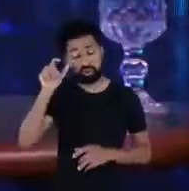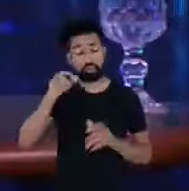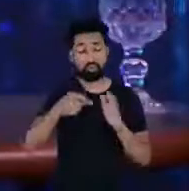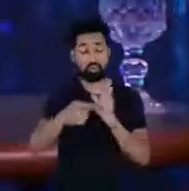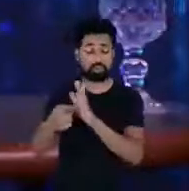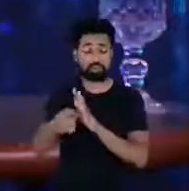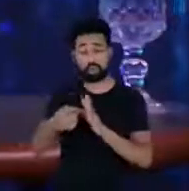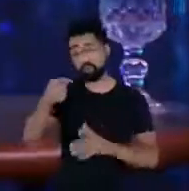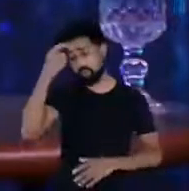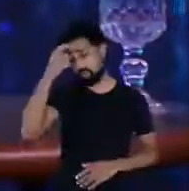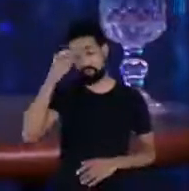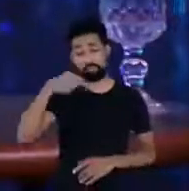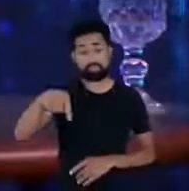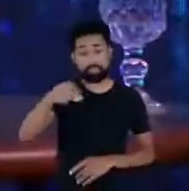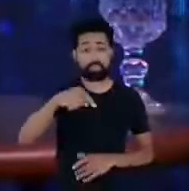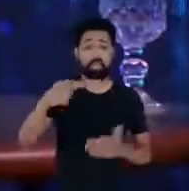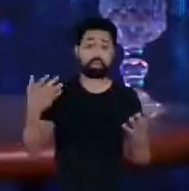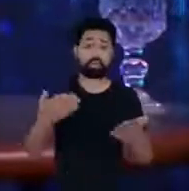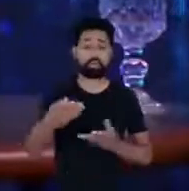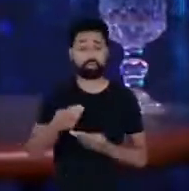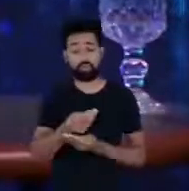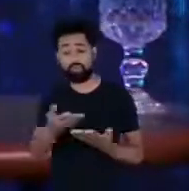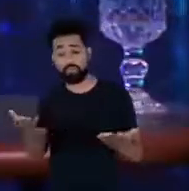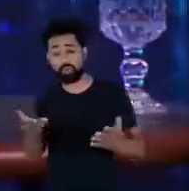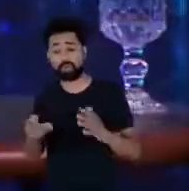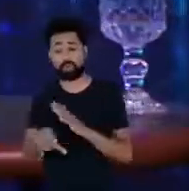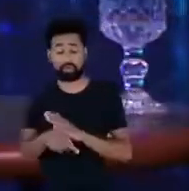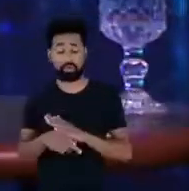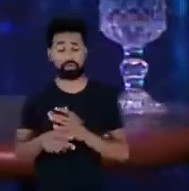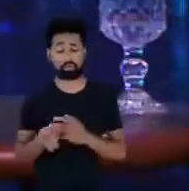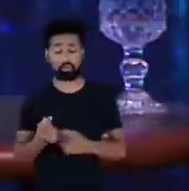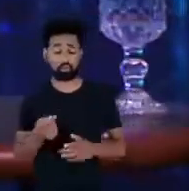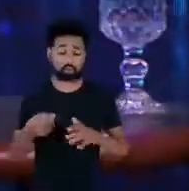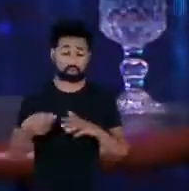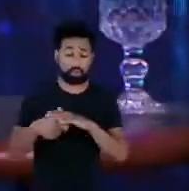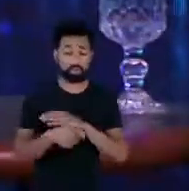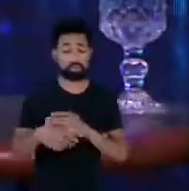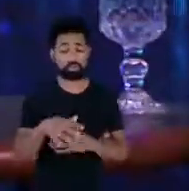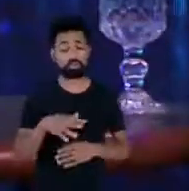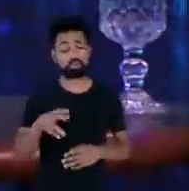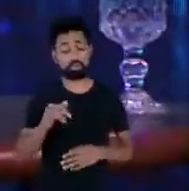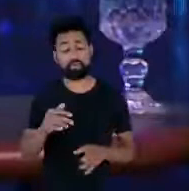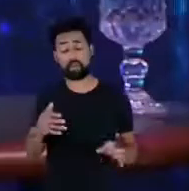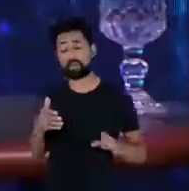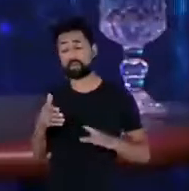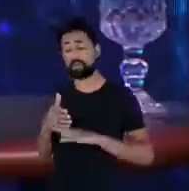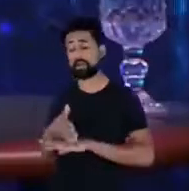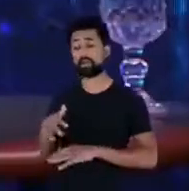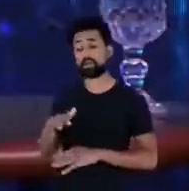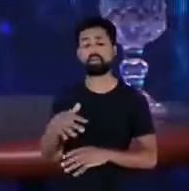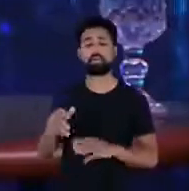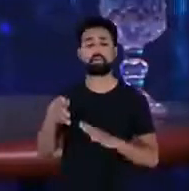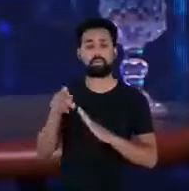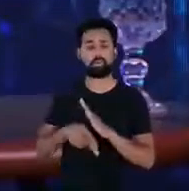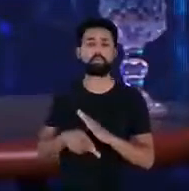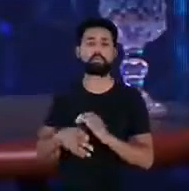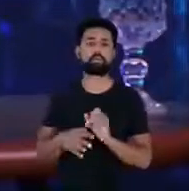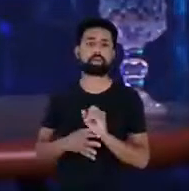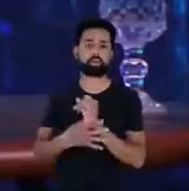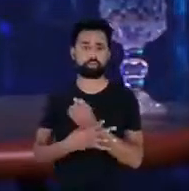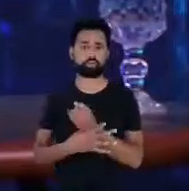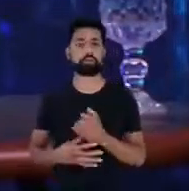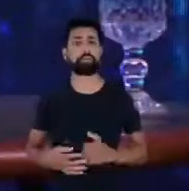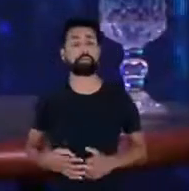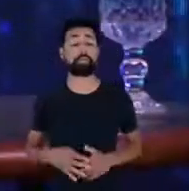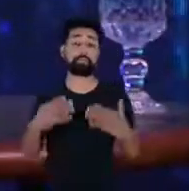que hoje ofertam crédito para esse mercado de eficiência energética e que vão acessar esse programa de garantia então